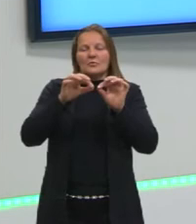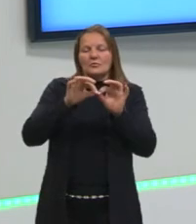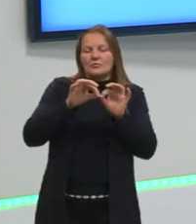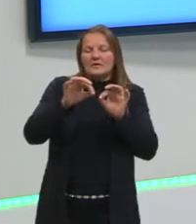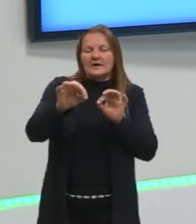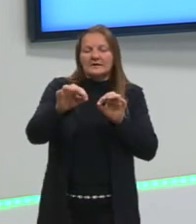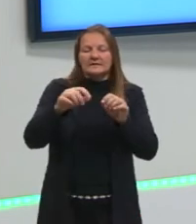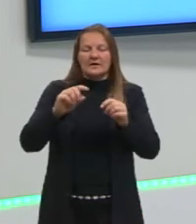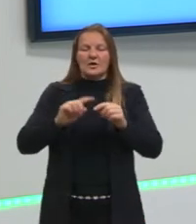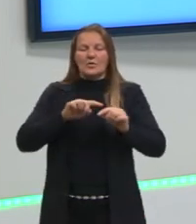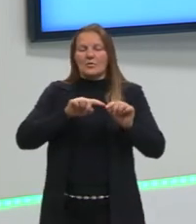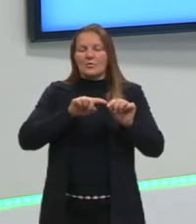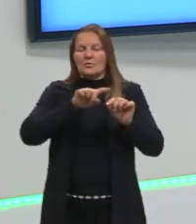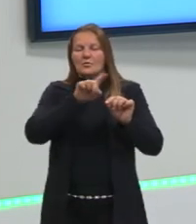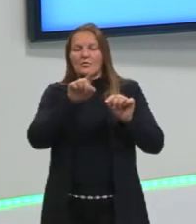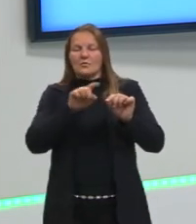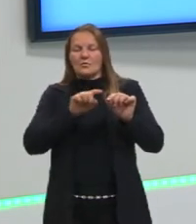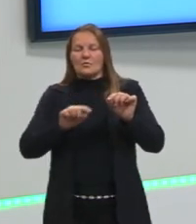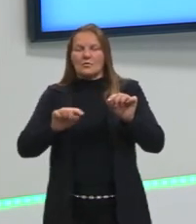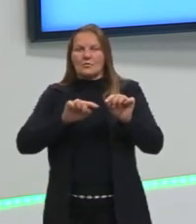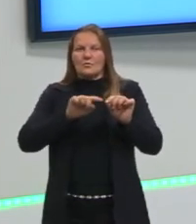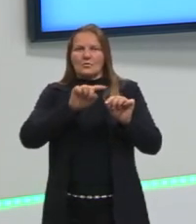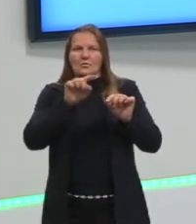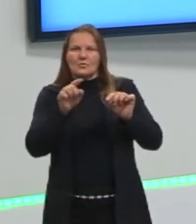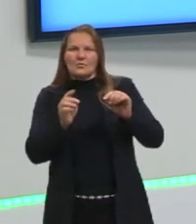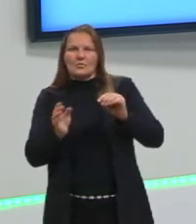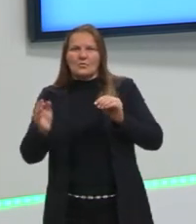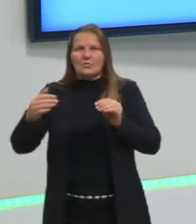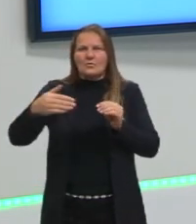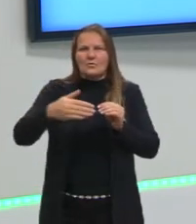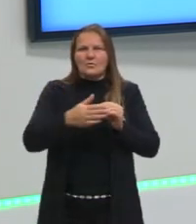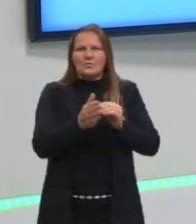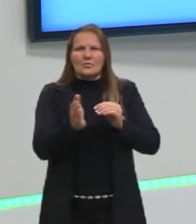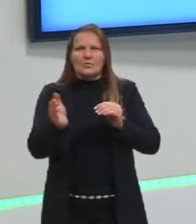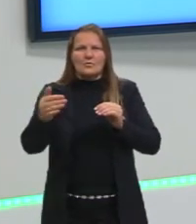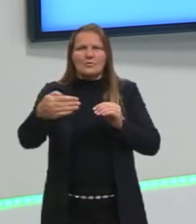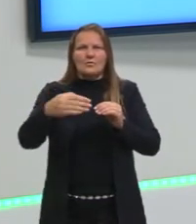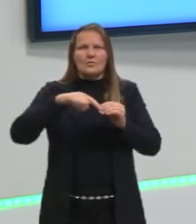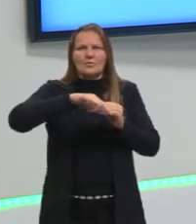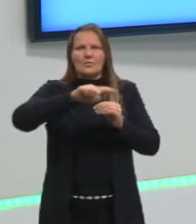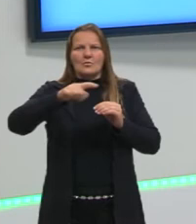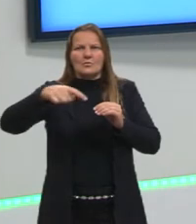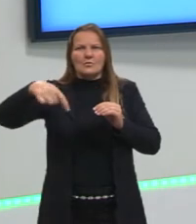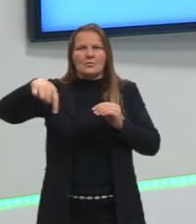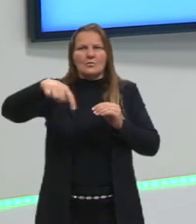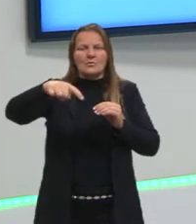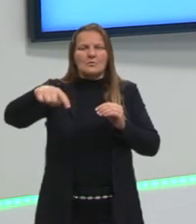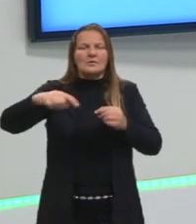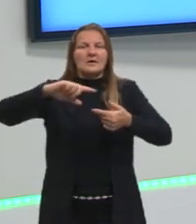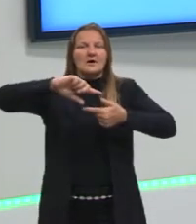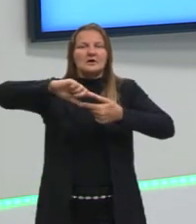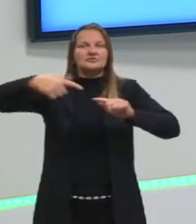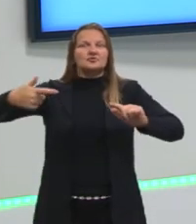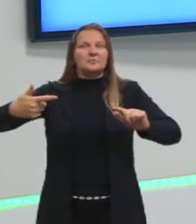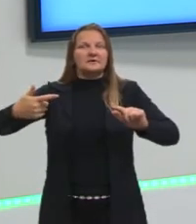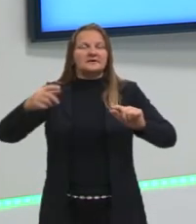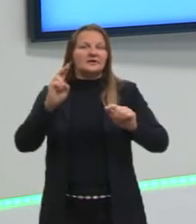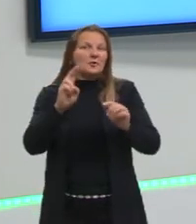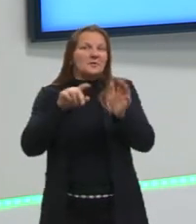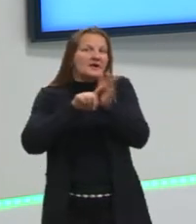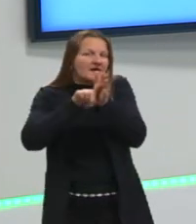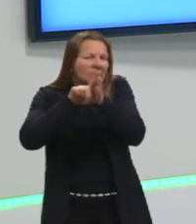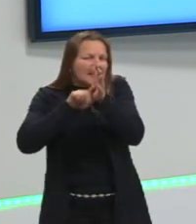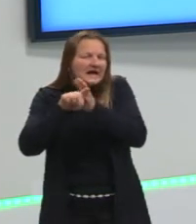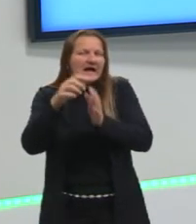então em conjunto a parte da álgebra e essa parte da geometria. Então, o que nós chamamos, né, a geometria analítica.